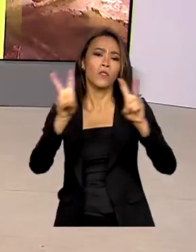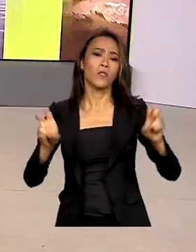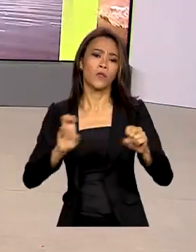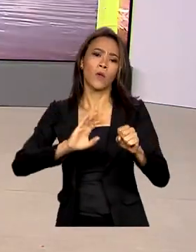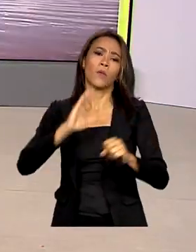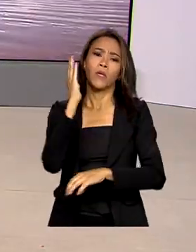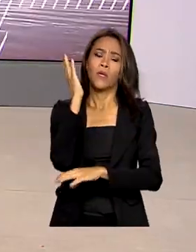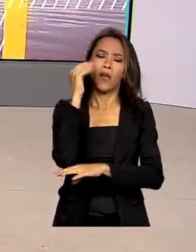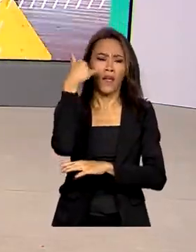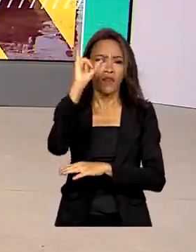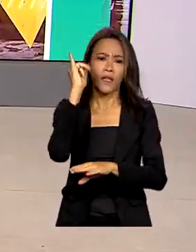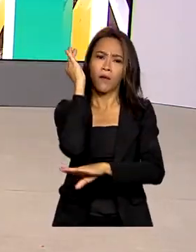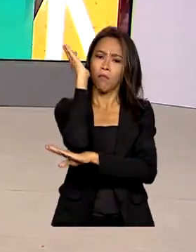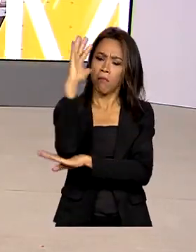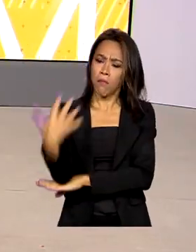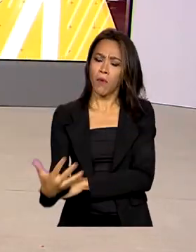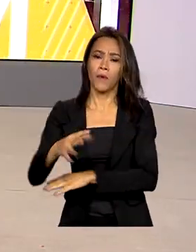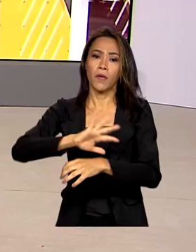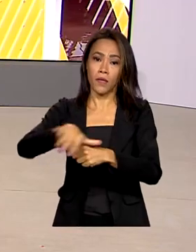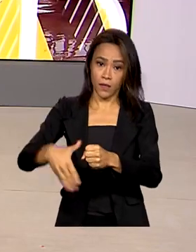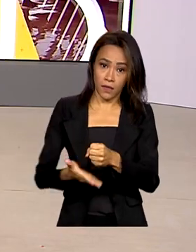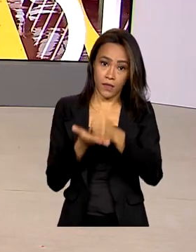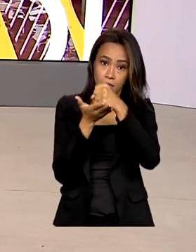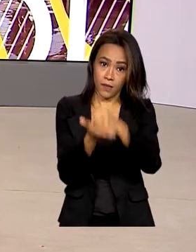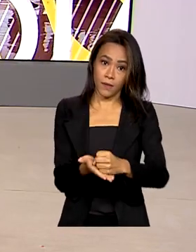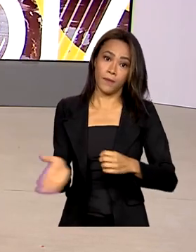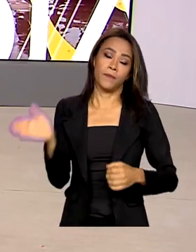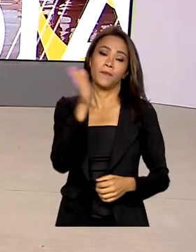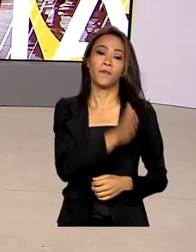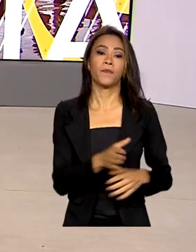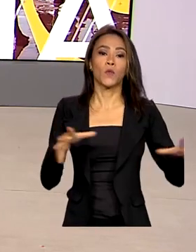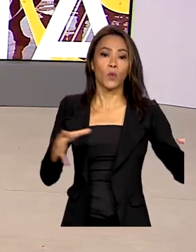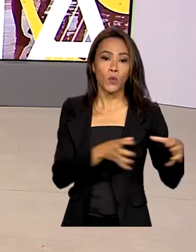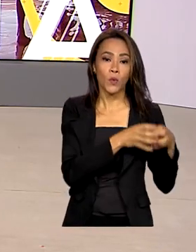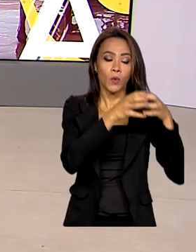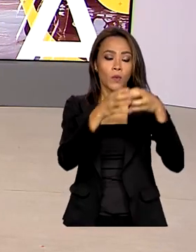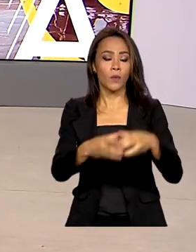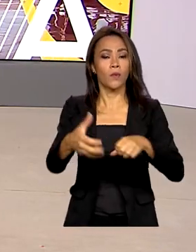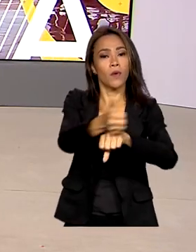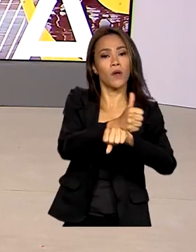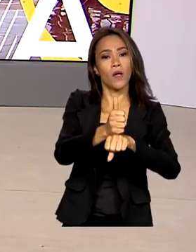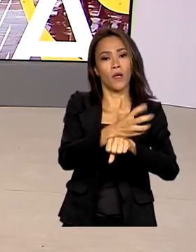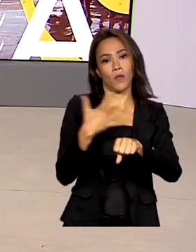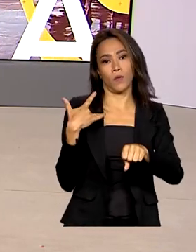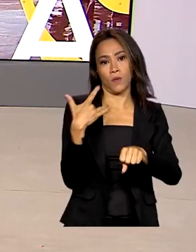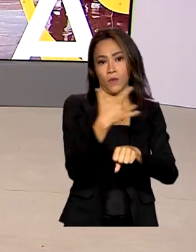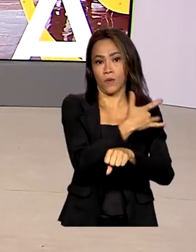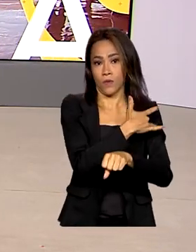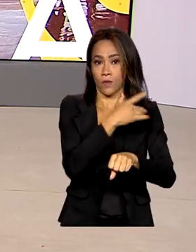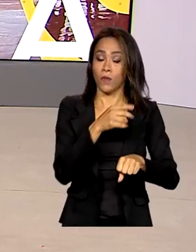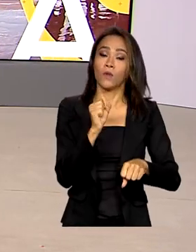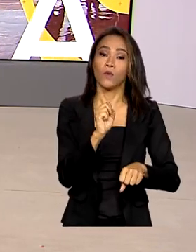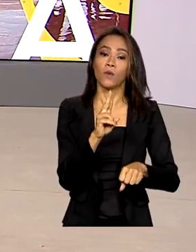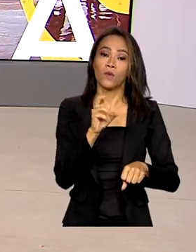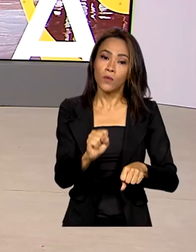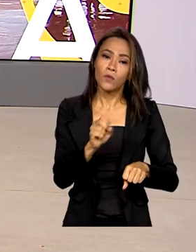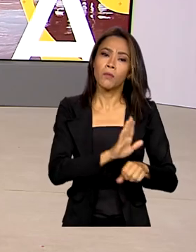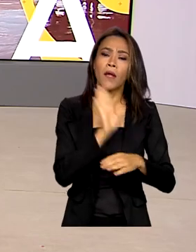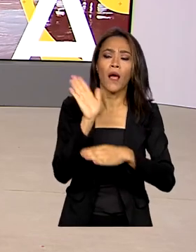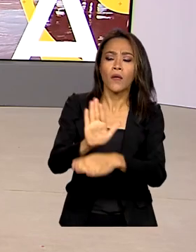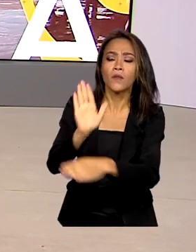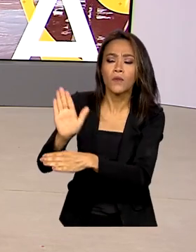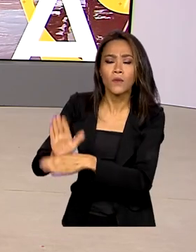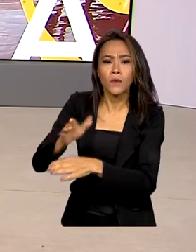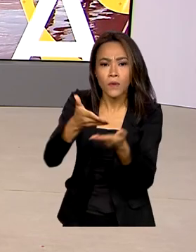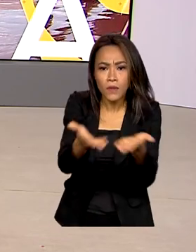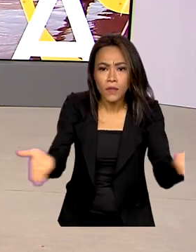A Força Nacional do SUS embarcou para Roraima num esforço para atender a emergência de saúde do povo Yanomami. Mais de 500